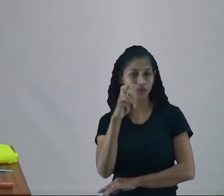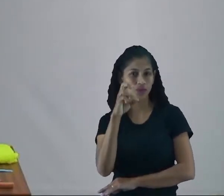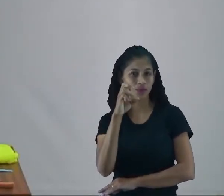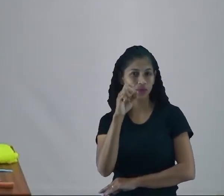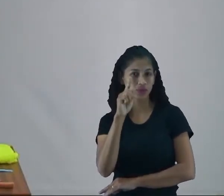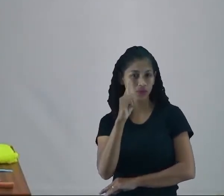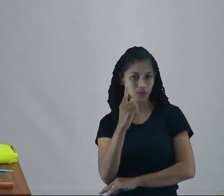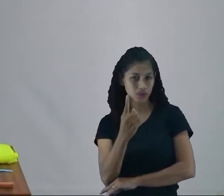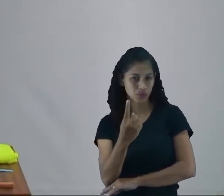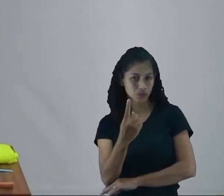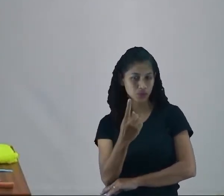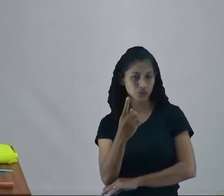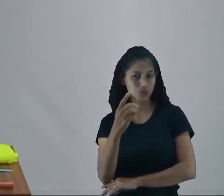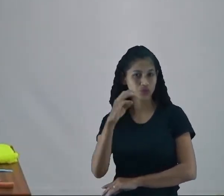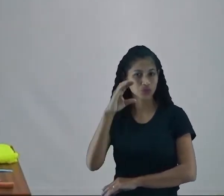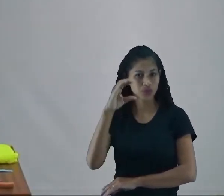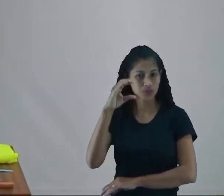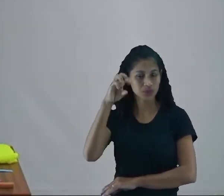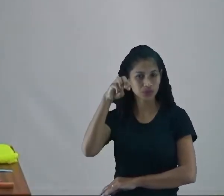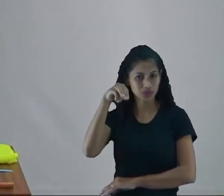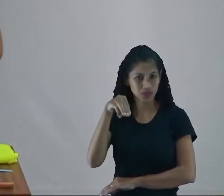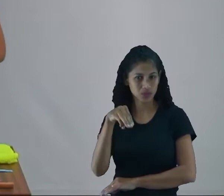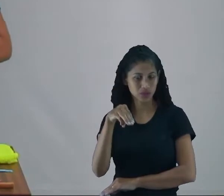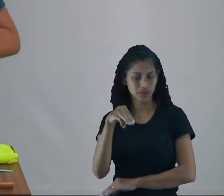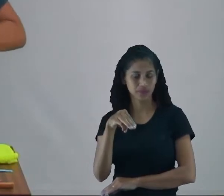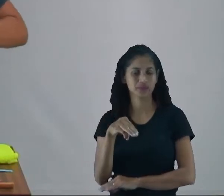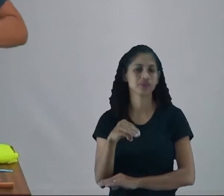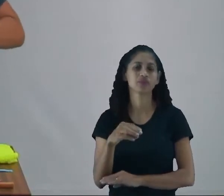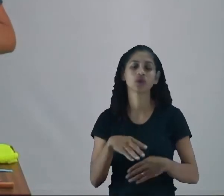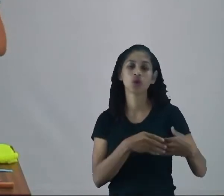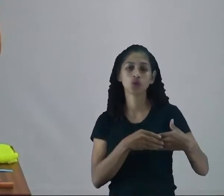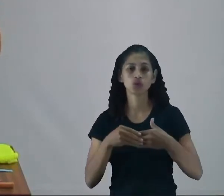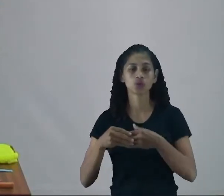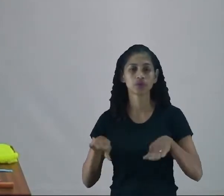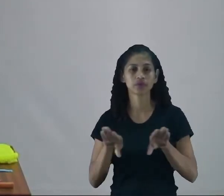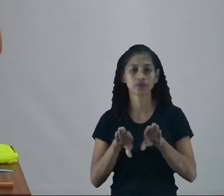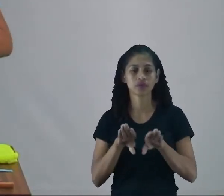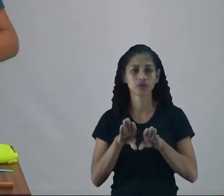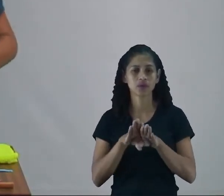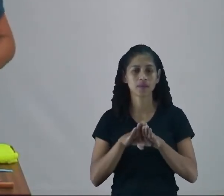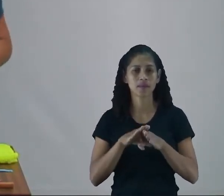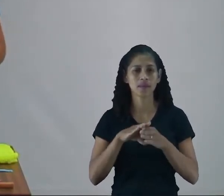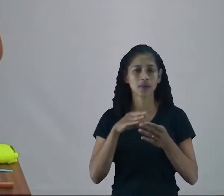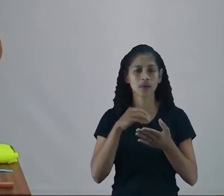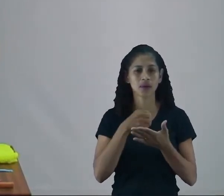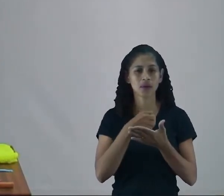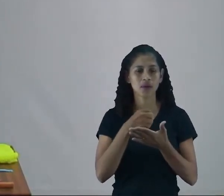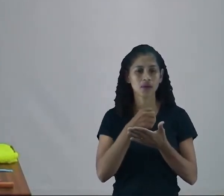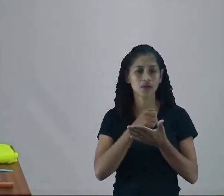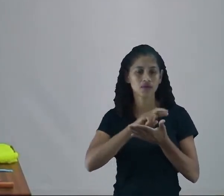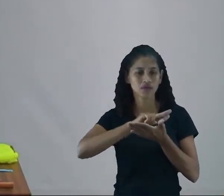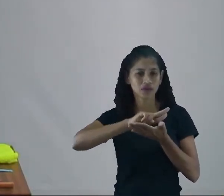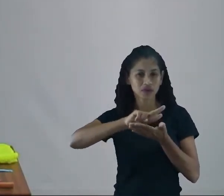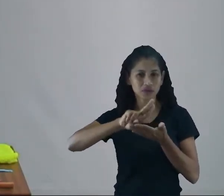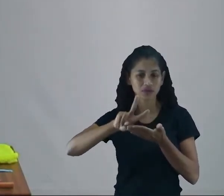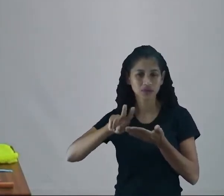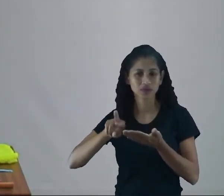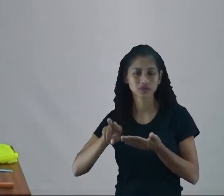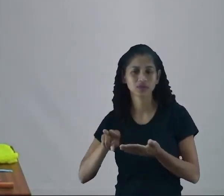trouxe para vocês também outras coisas que nós podemos medir com outros instrumentos, como por exemplo,